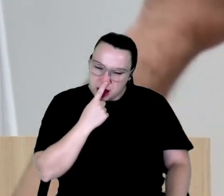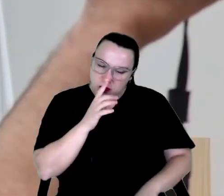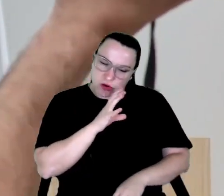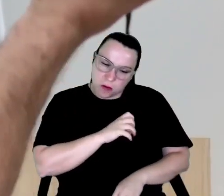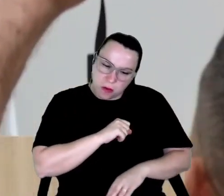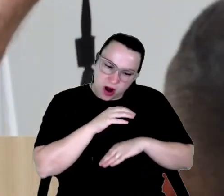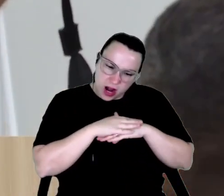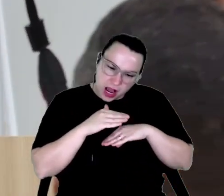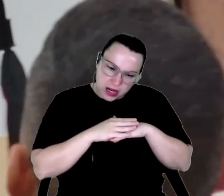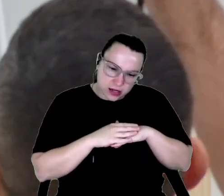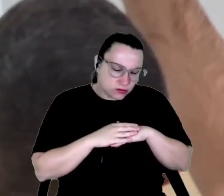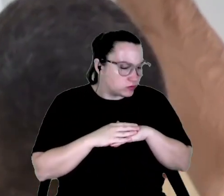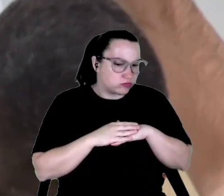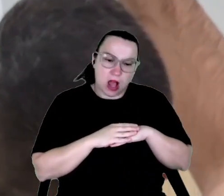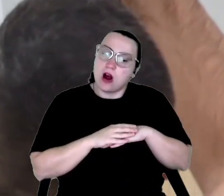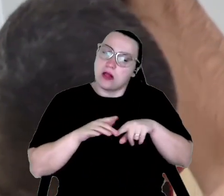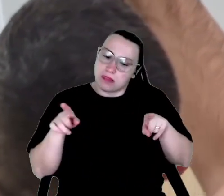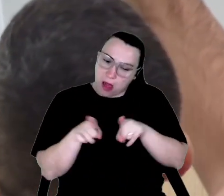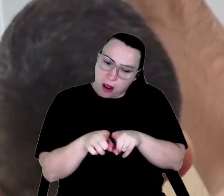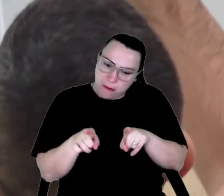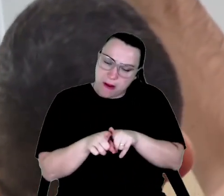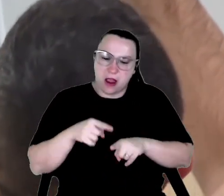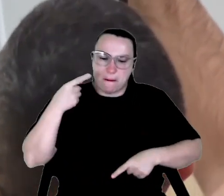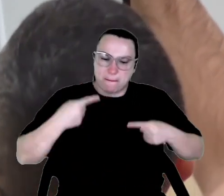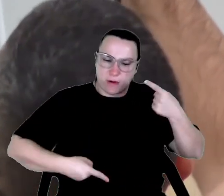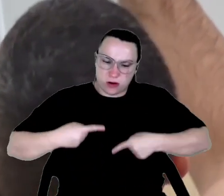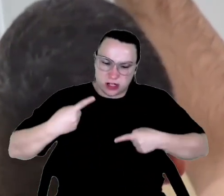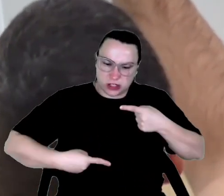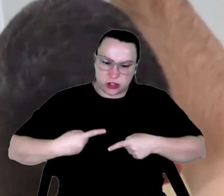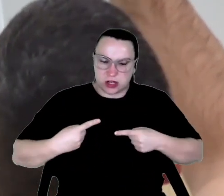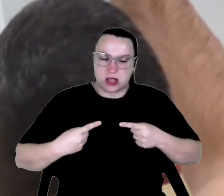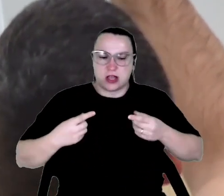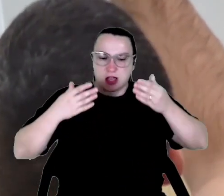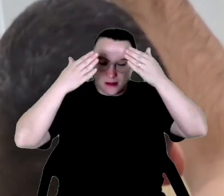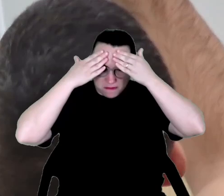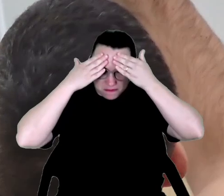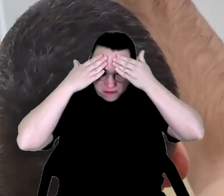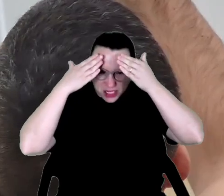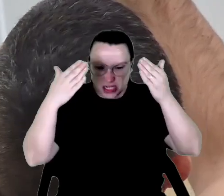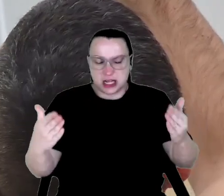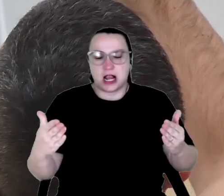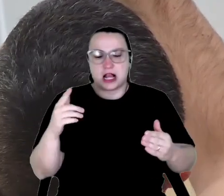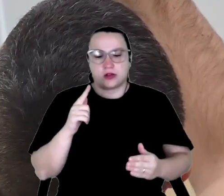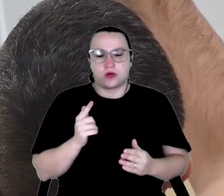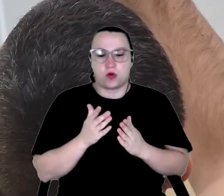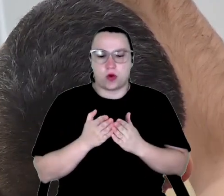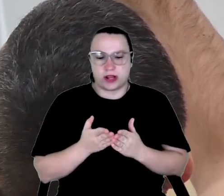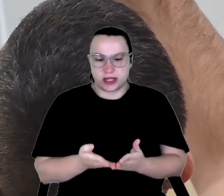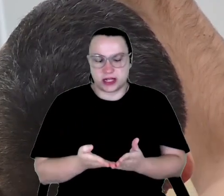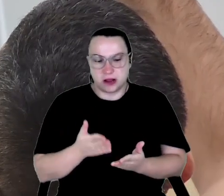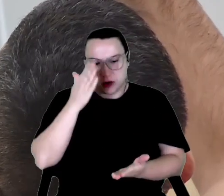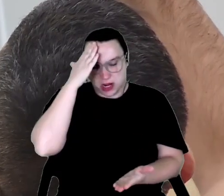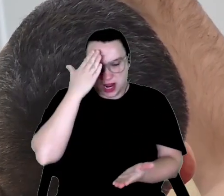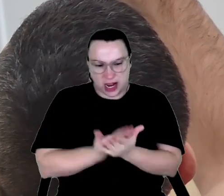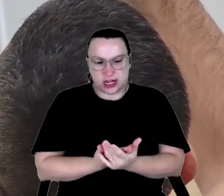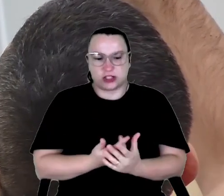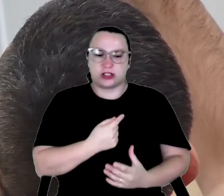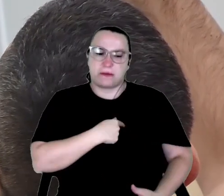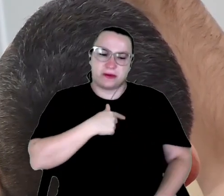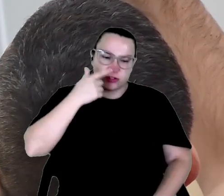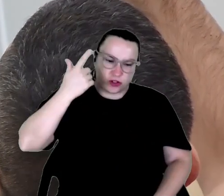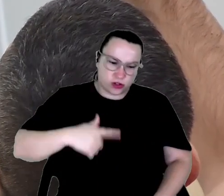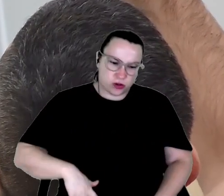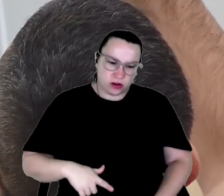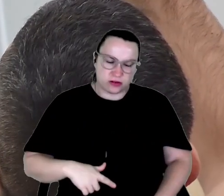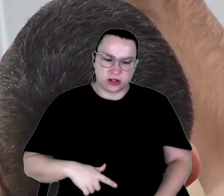mas de políticas. E eu venho aqui dizer muito obrigada, Guaíra, por acreditar em mim novamente e não